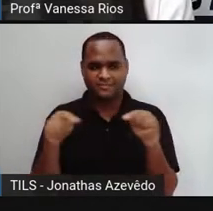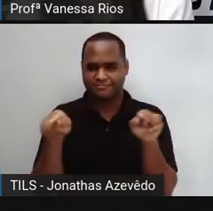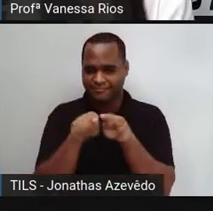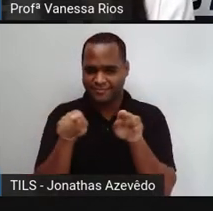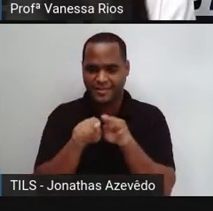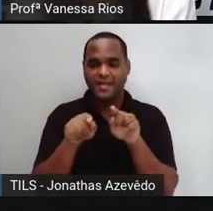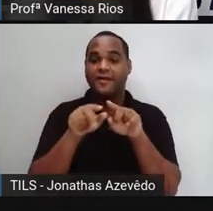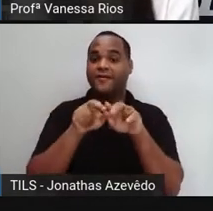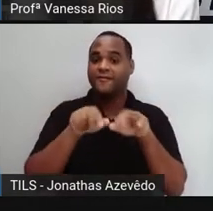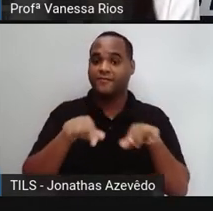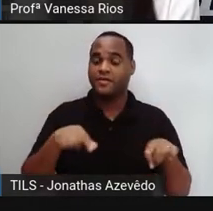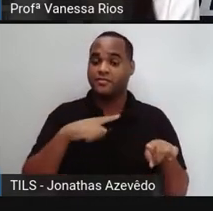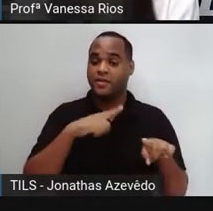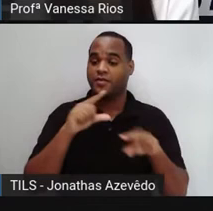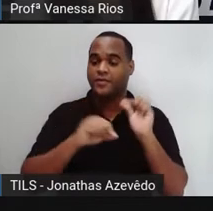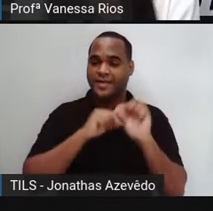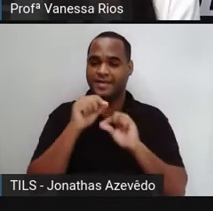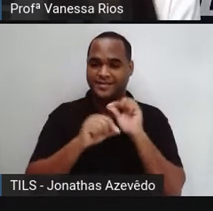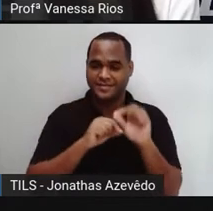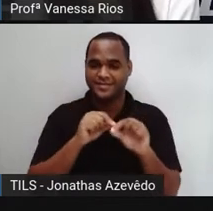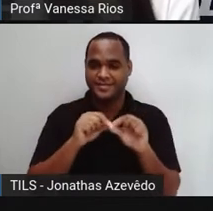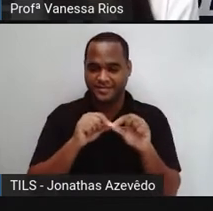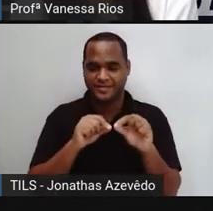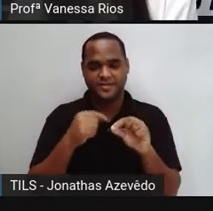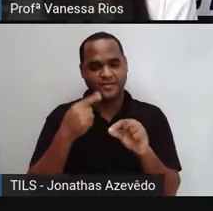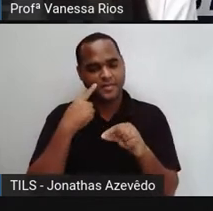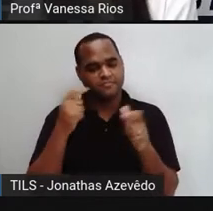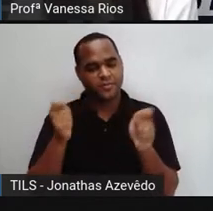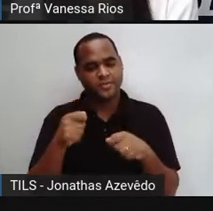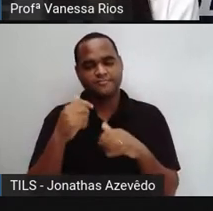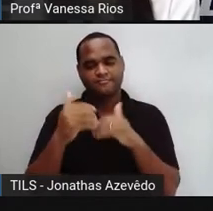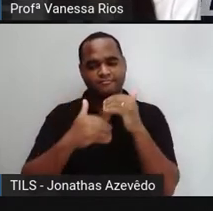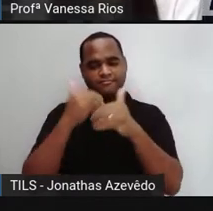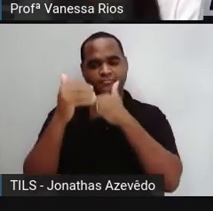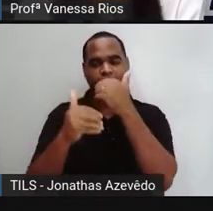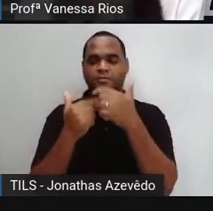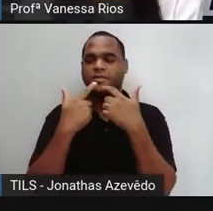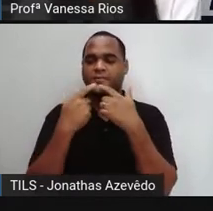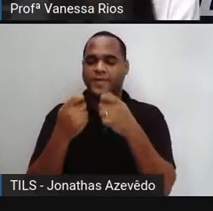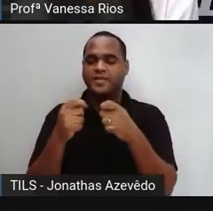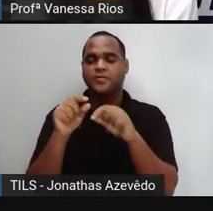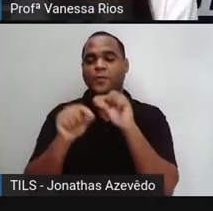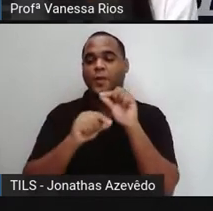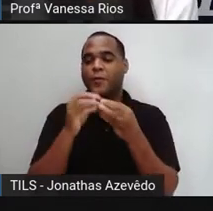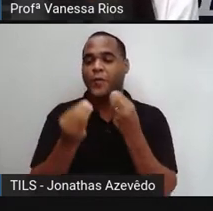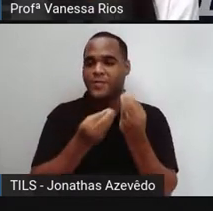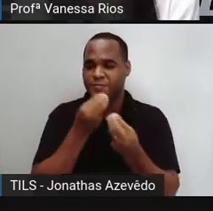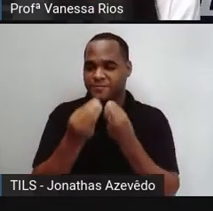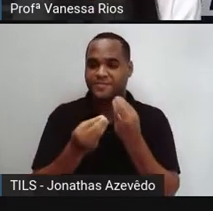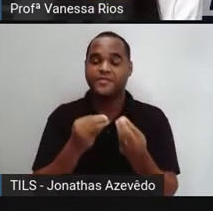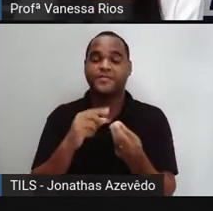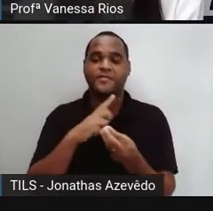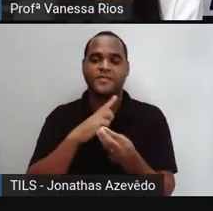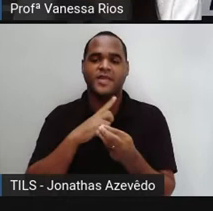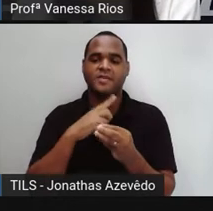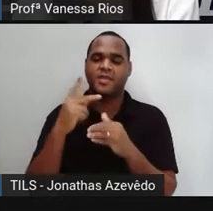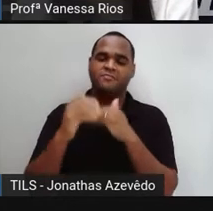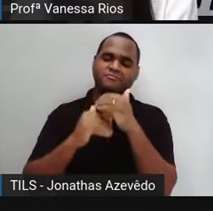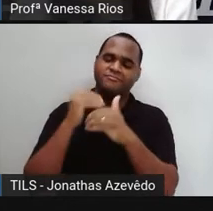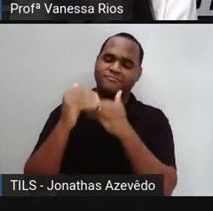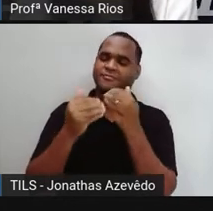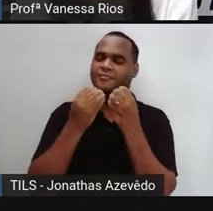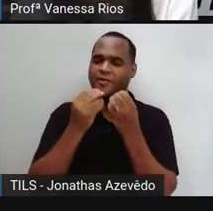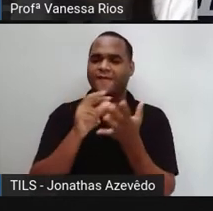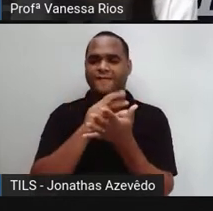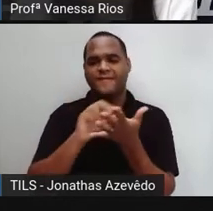existem formas de proporcionar que a linguagem aconteça, que ela seja produzida, existem